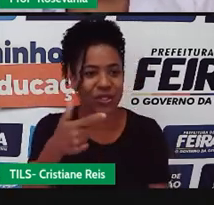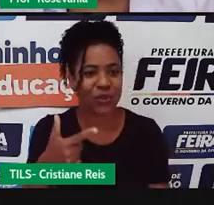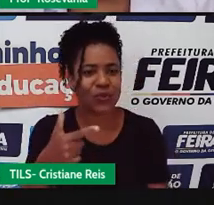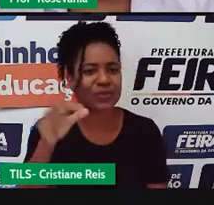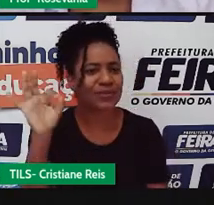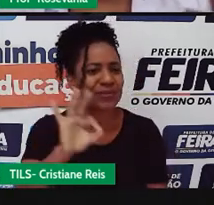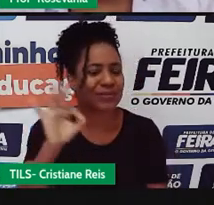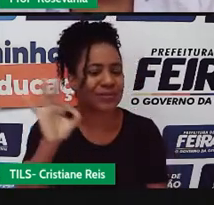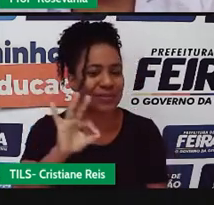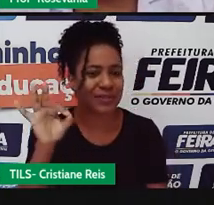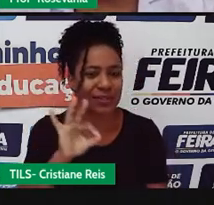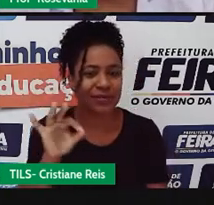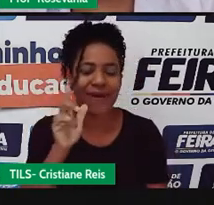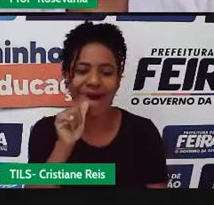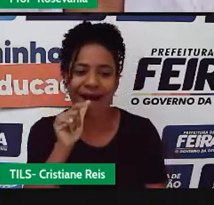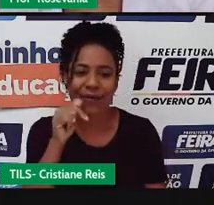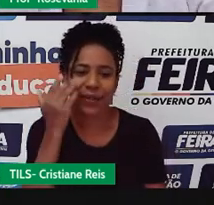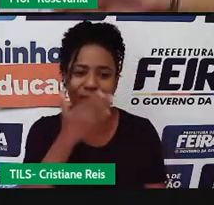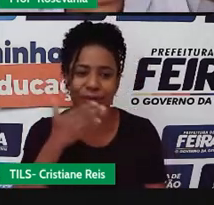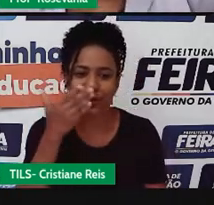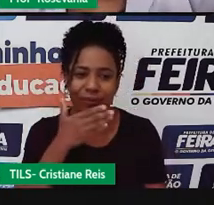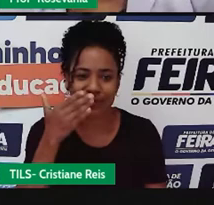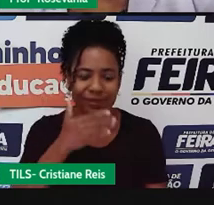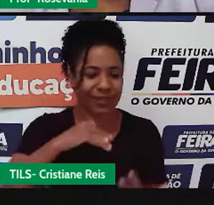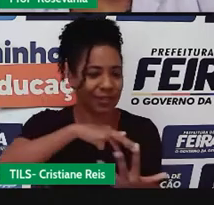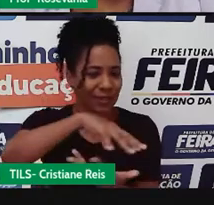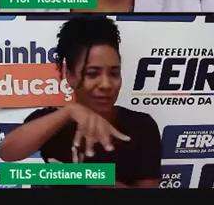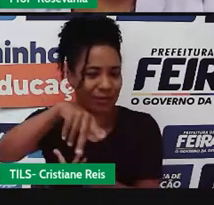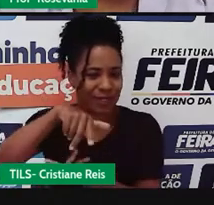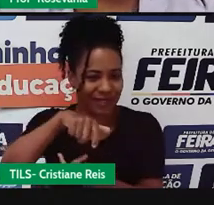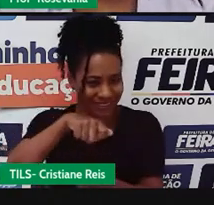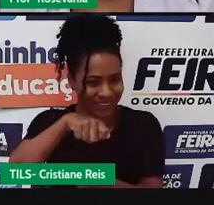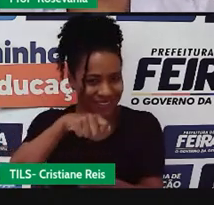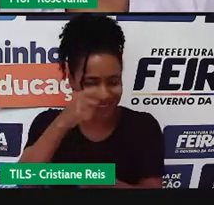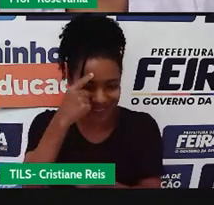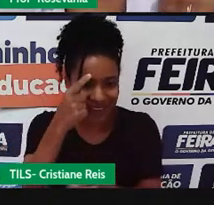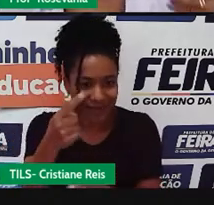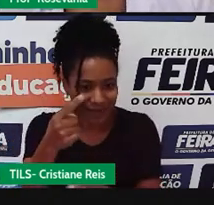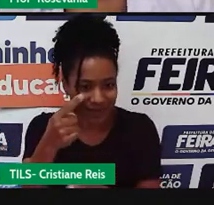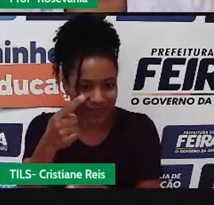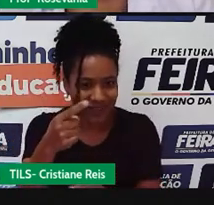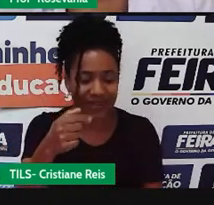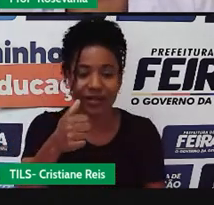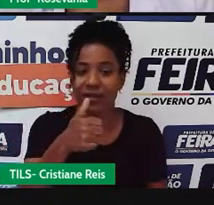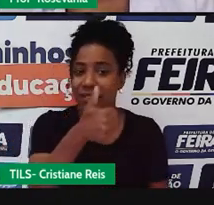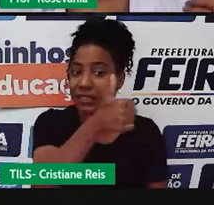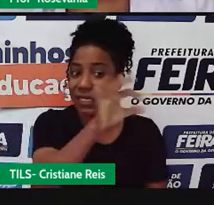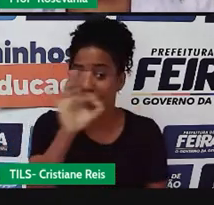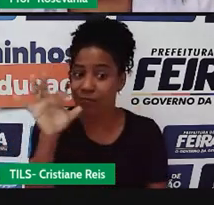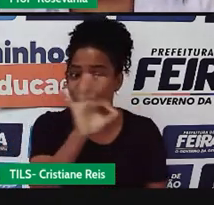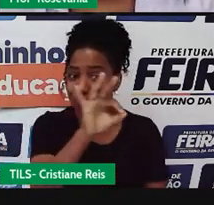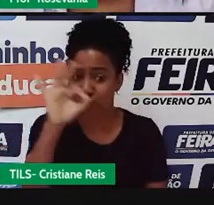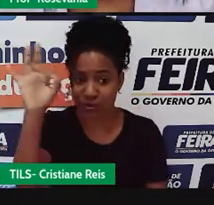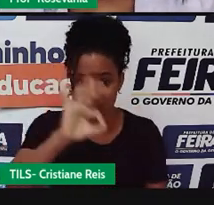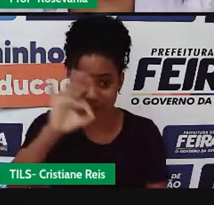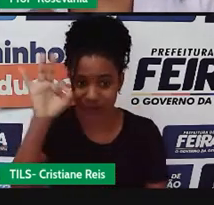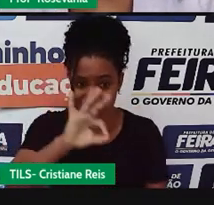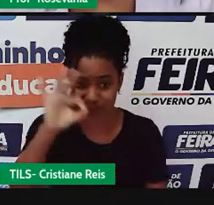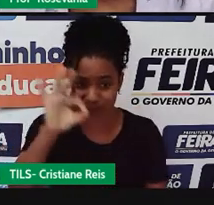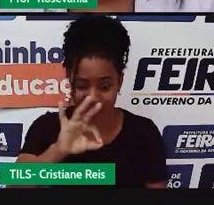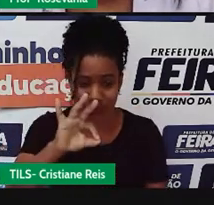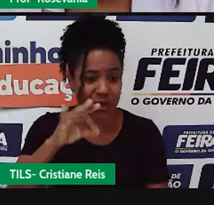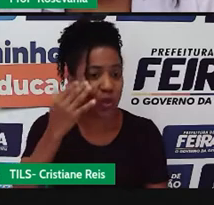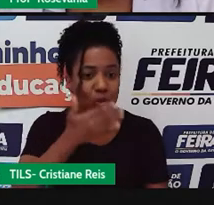de toda a água doce do planeta. Tudo, aquele 100% da água doce do planeta, o Brasil, ele fica com 12%.